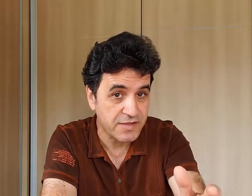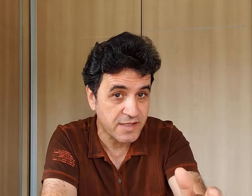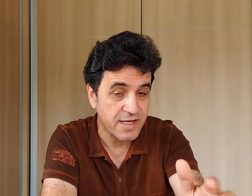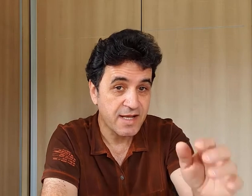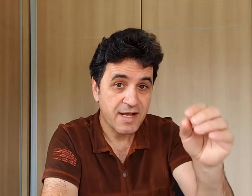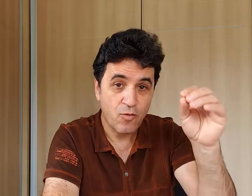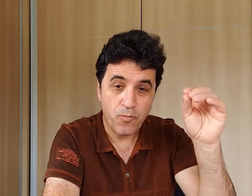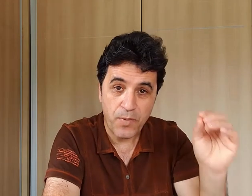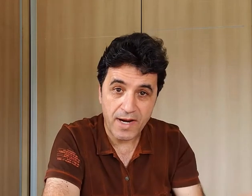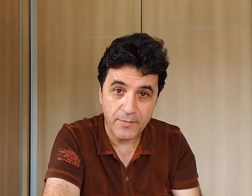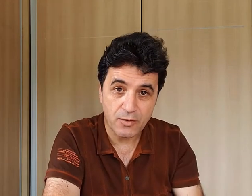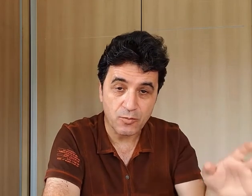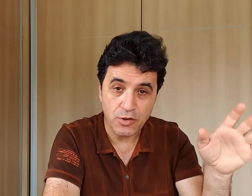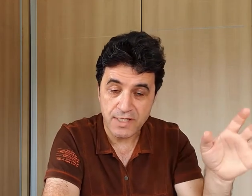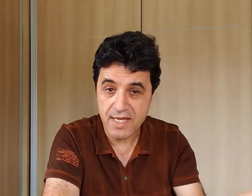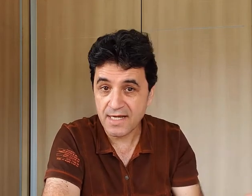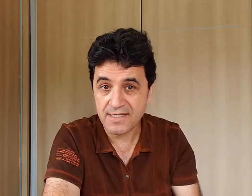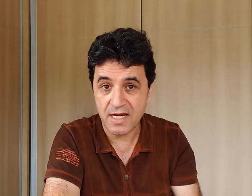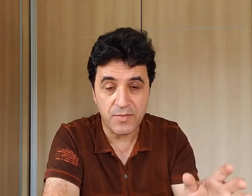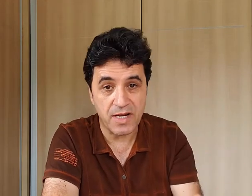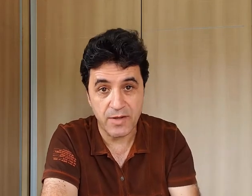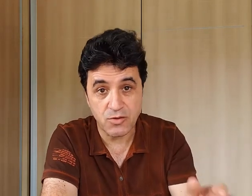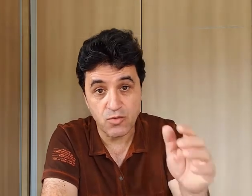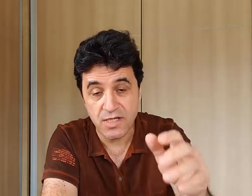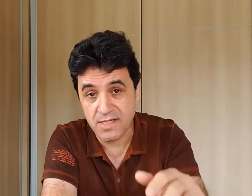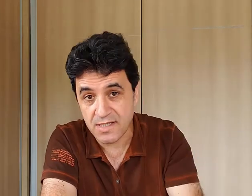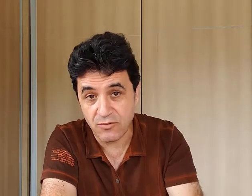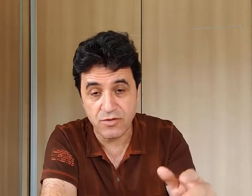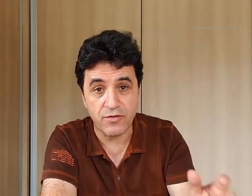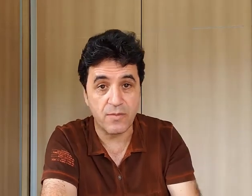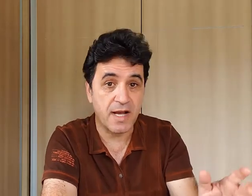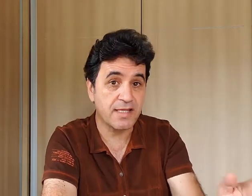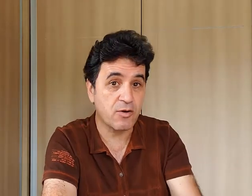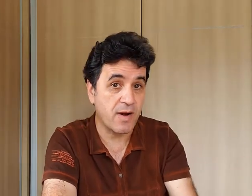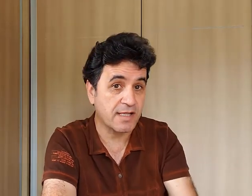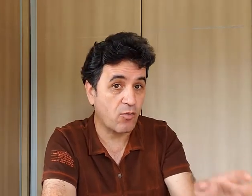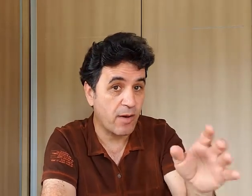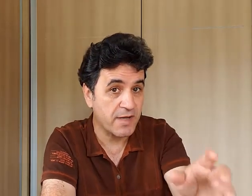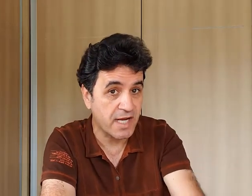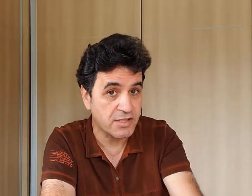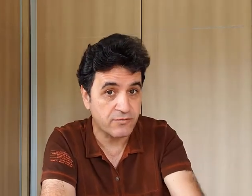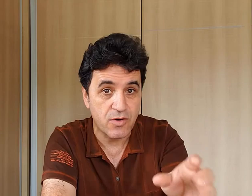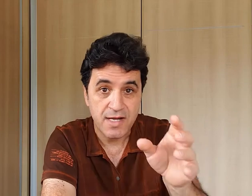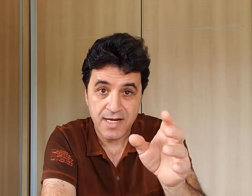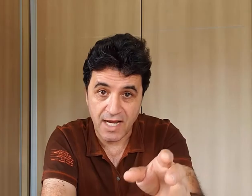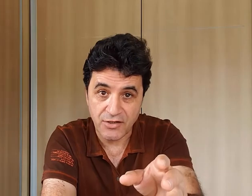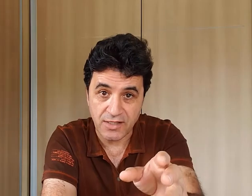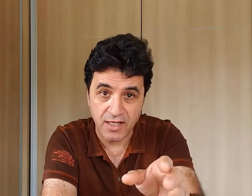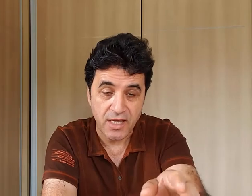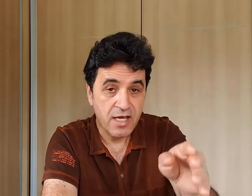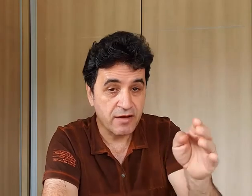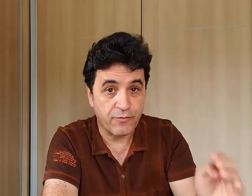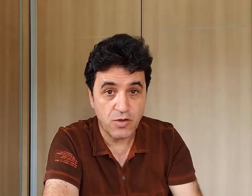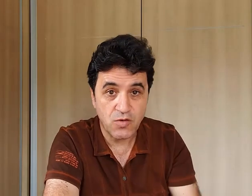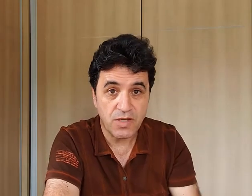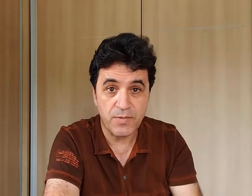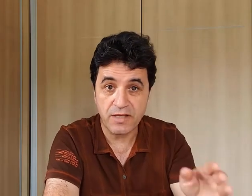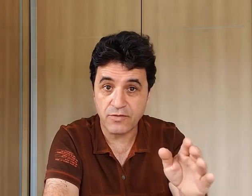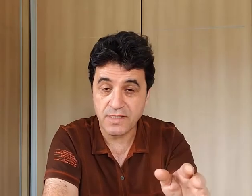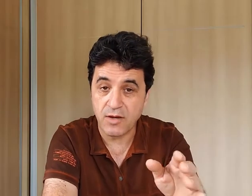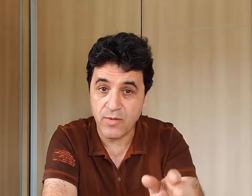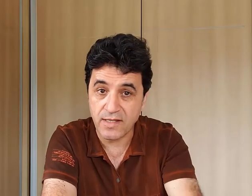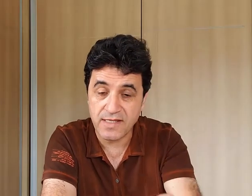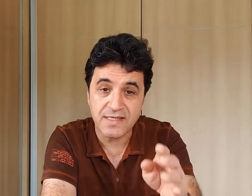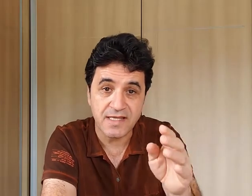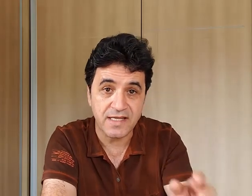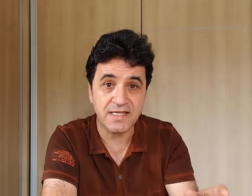pode fazer o pagamento. Pode realizar pagamentos utilizando de forma adequada o aplicativo Caixa Tem. Reforço aqui